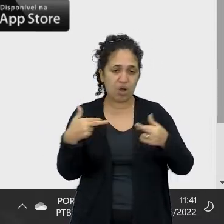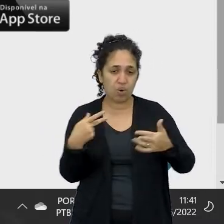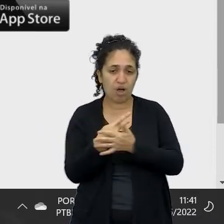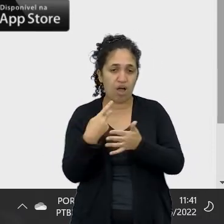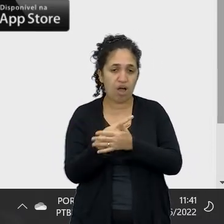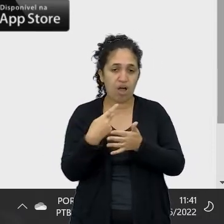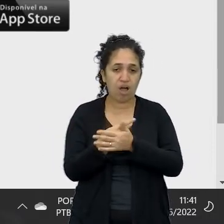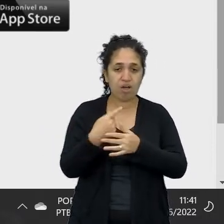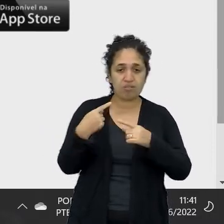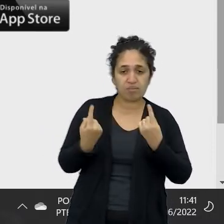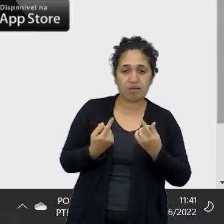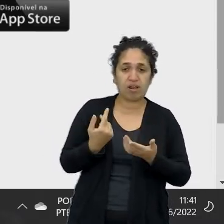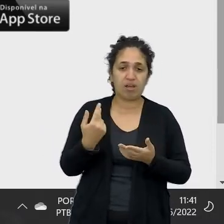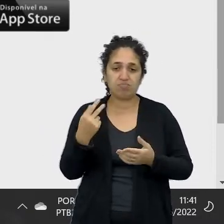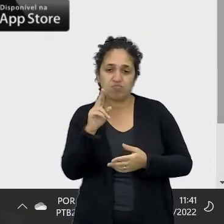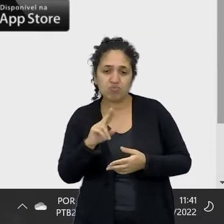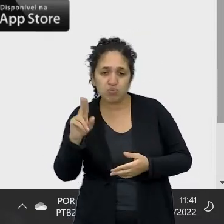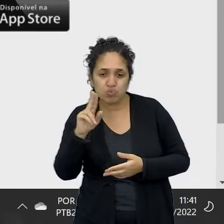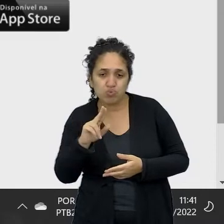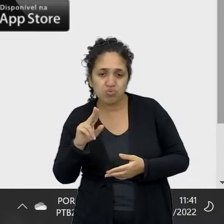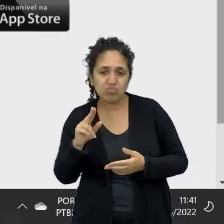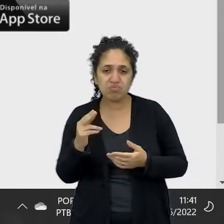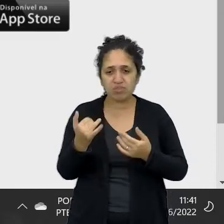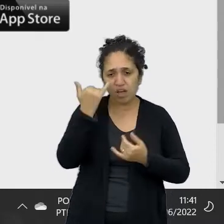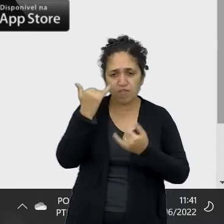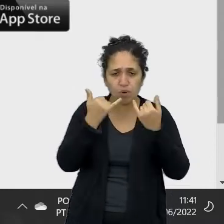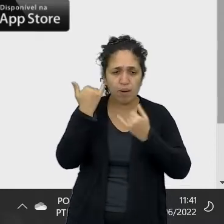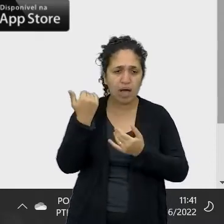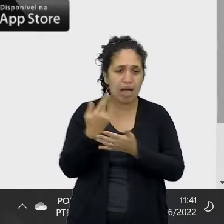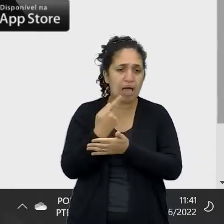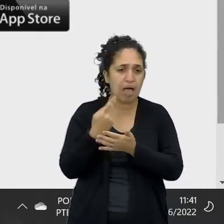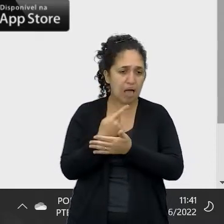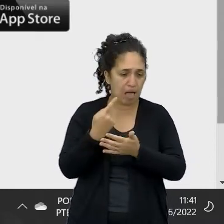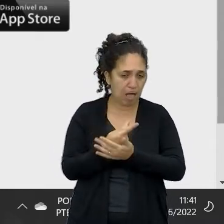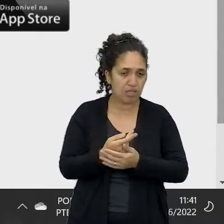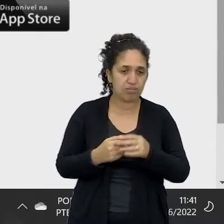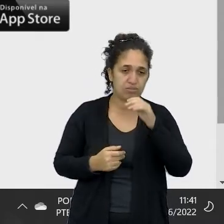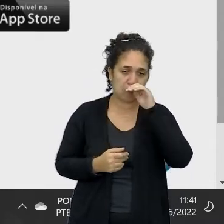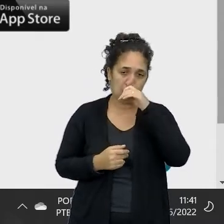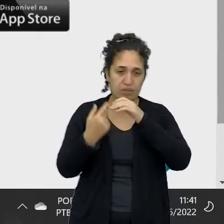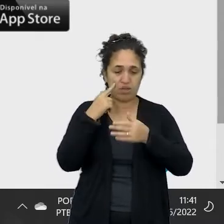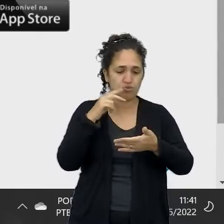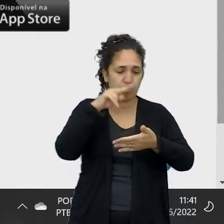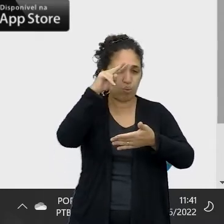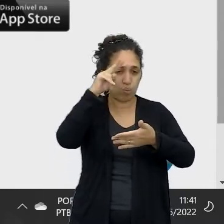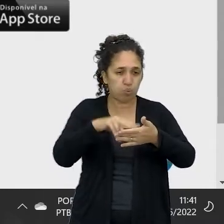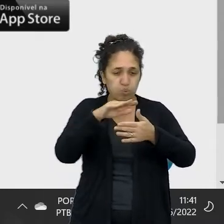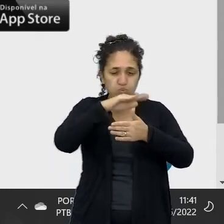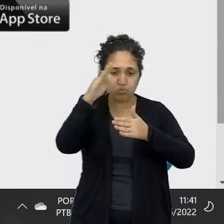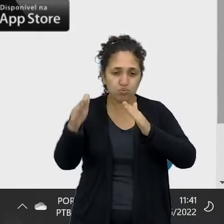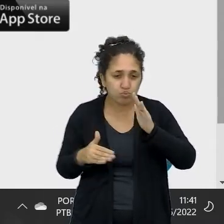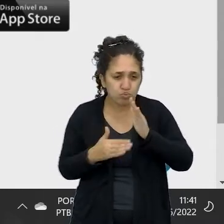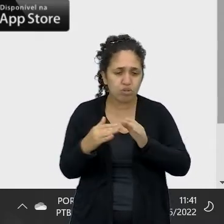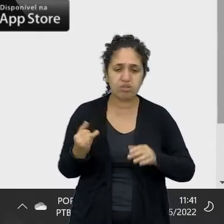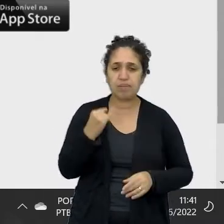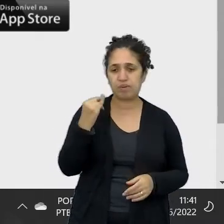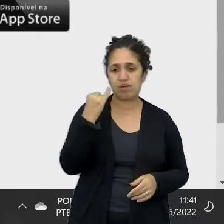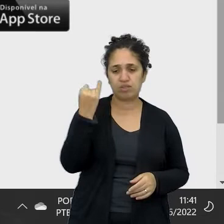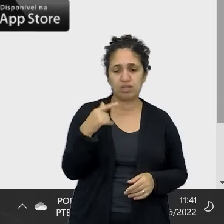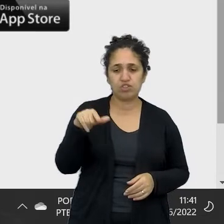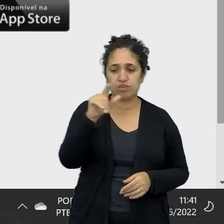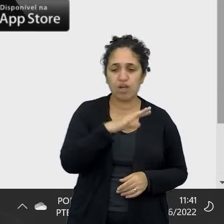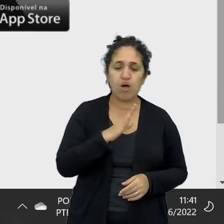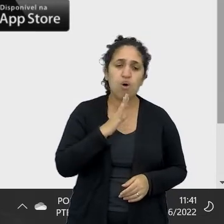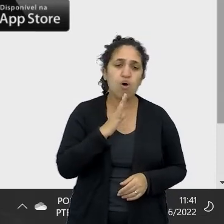bem como pelo uso inadequado das informações oferecidas. Eu estou lendo tudo porque é muito importante quando vocês